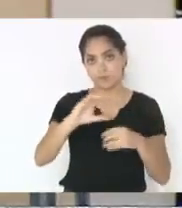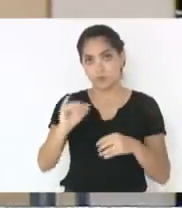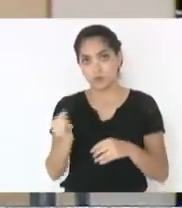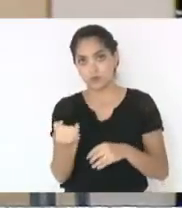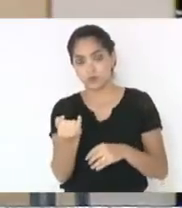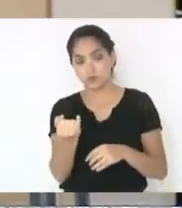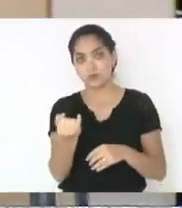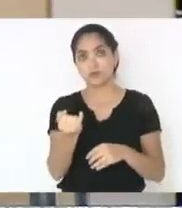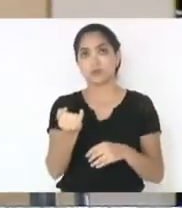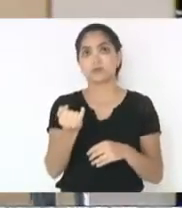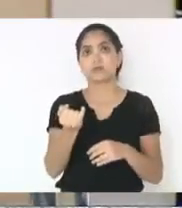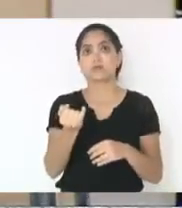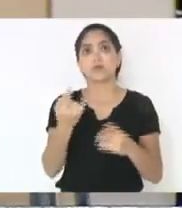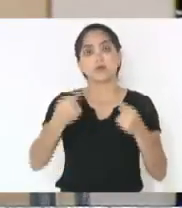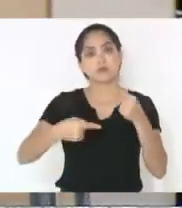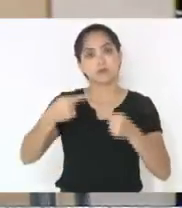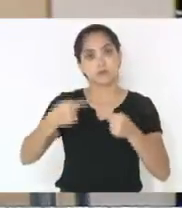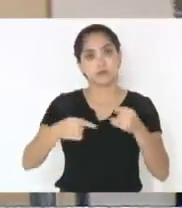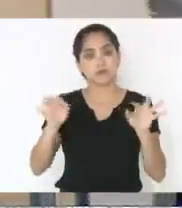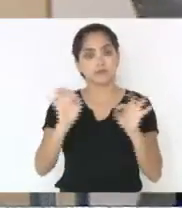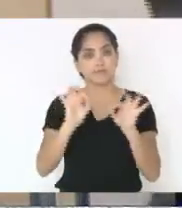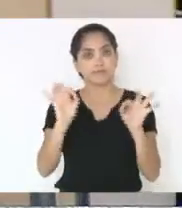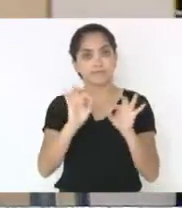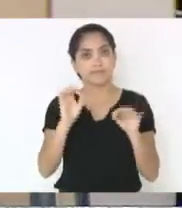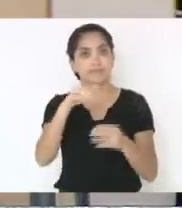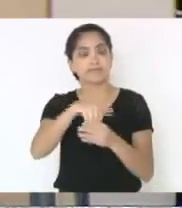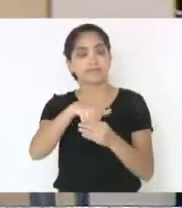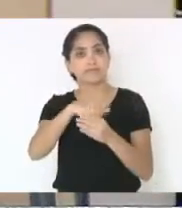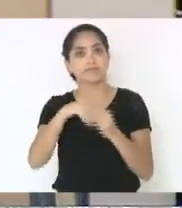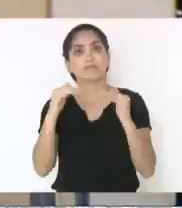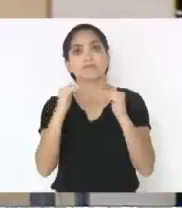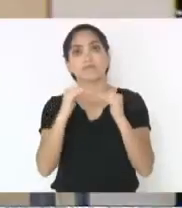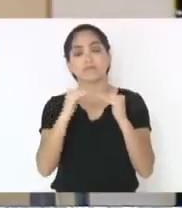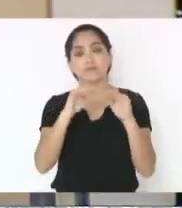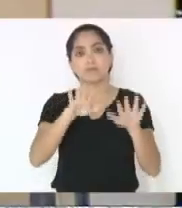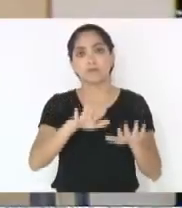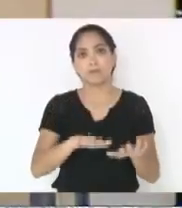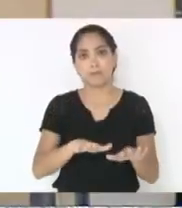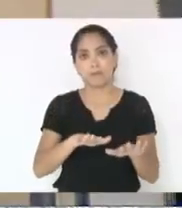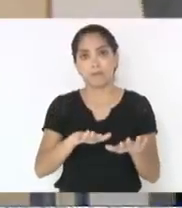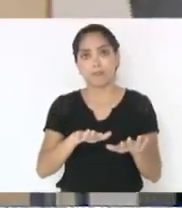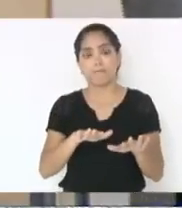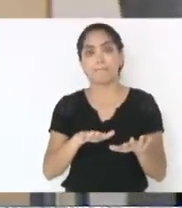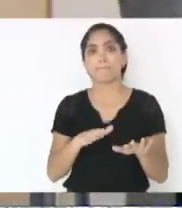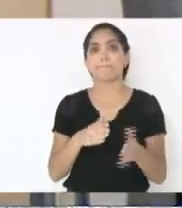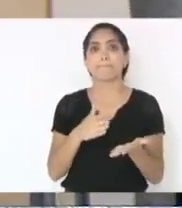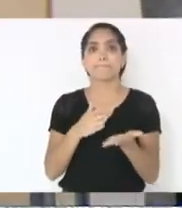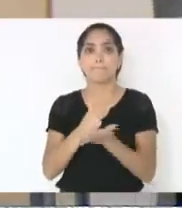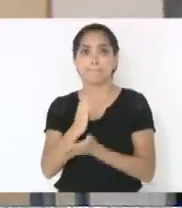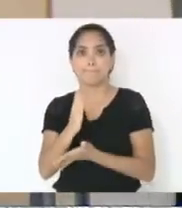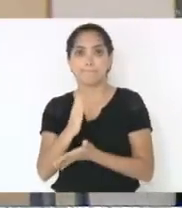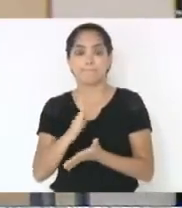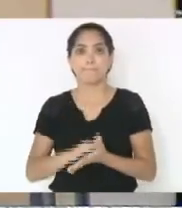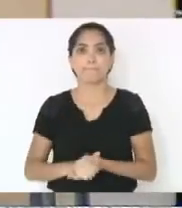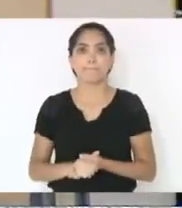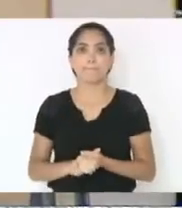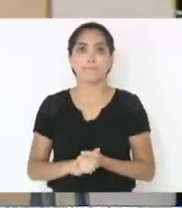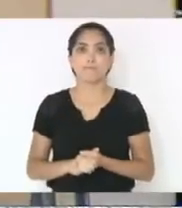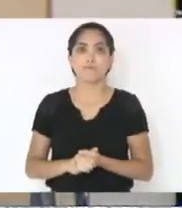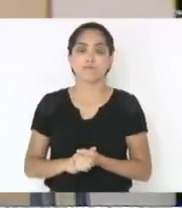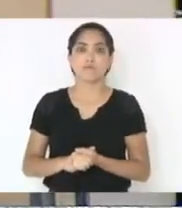e Justiça. Em discussão, não havendo quem queira discutir, em votação, quem tiver de acordo permaneça com o sem-contro. Aprovado.